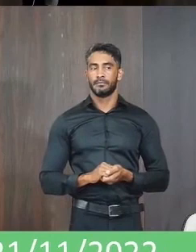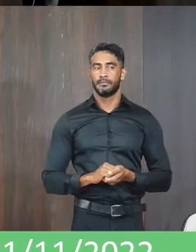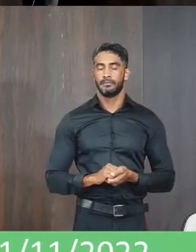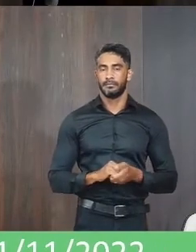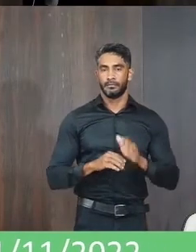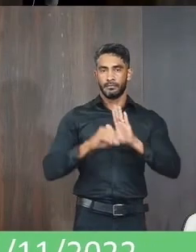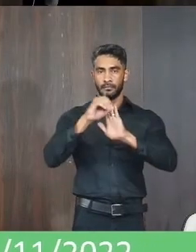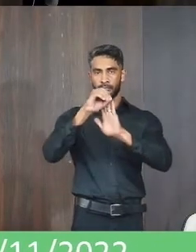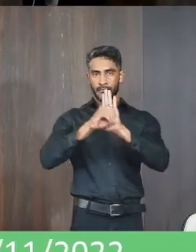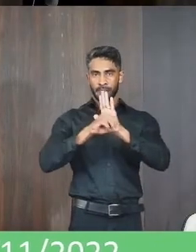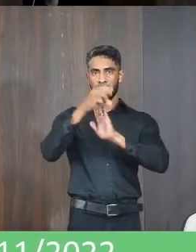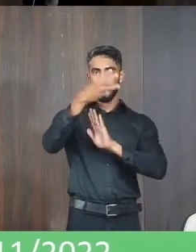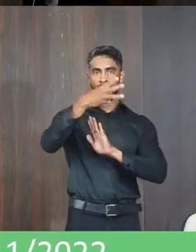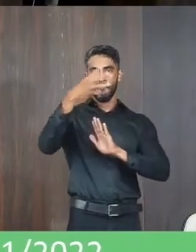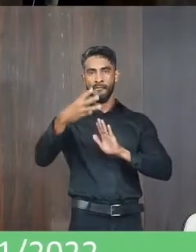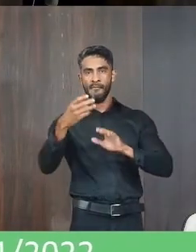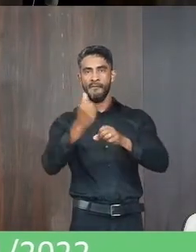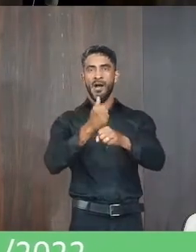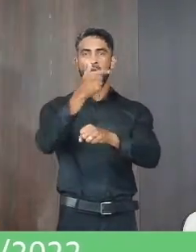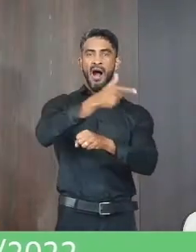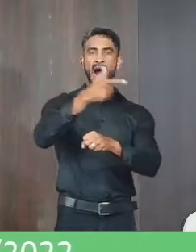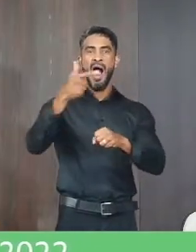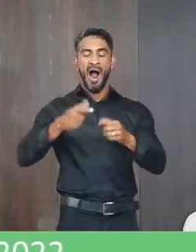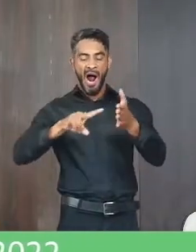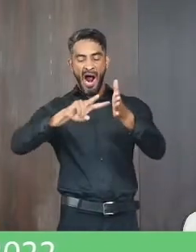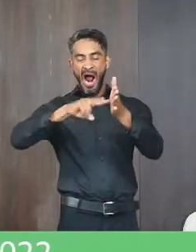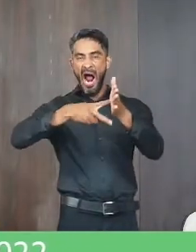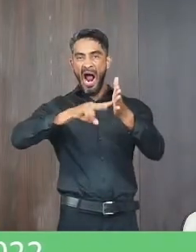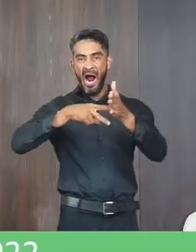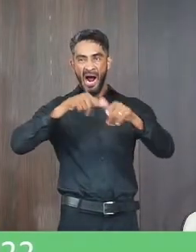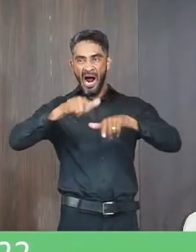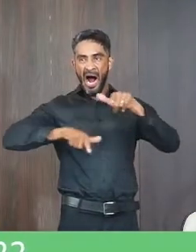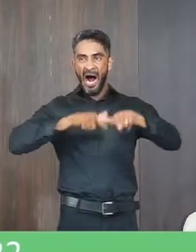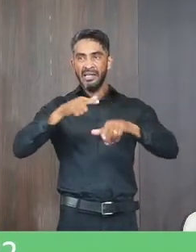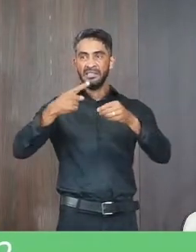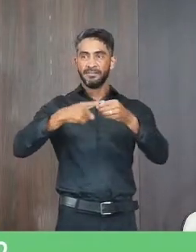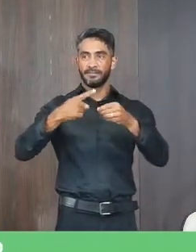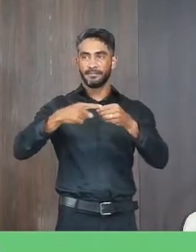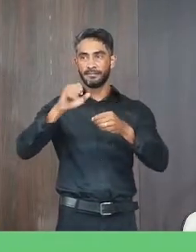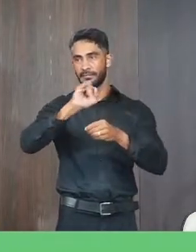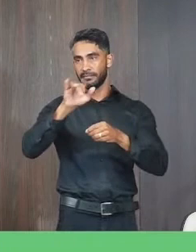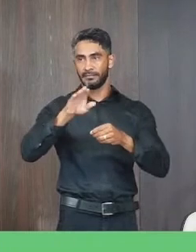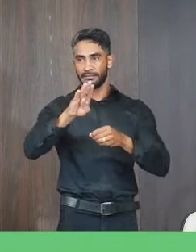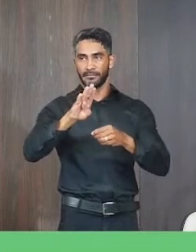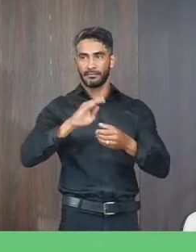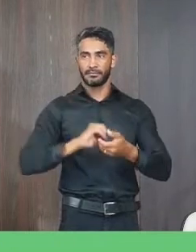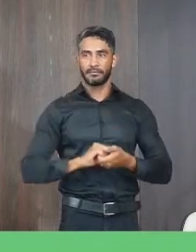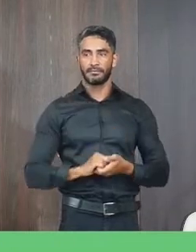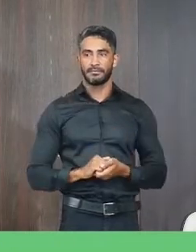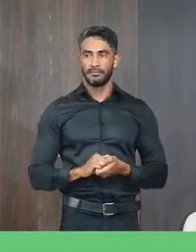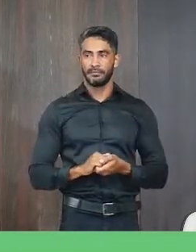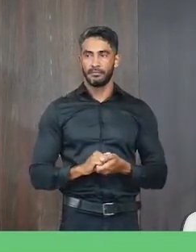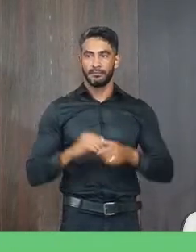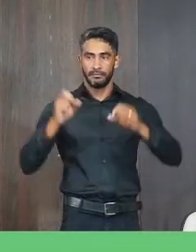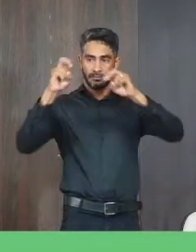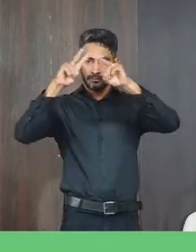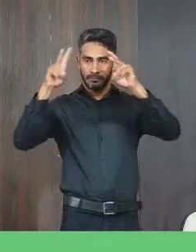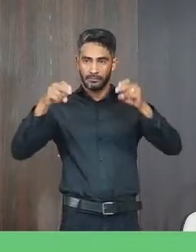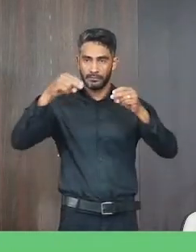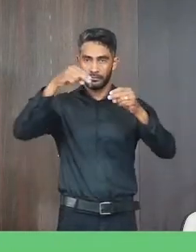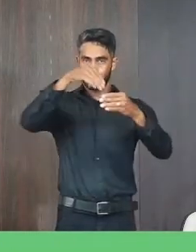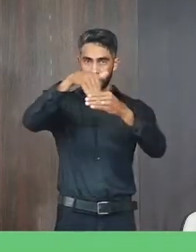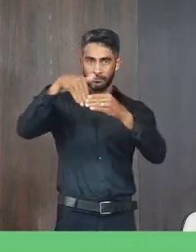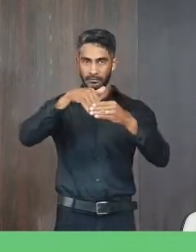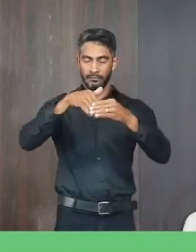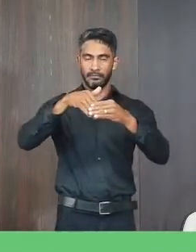Ofício 33-2022, Sindicato dos Servidores Públicos Municipais de Janaúba. Assunto, eleições